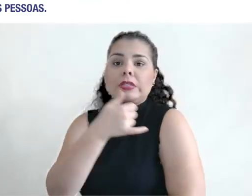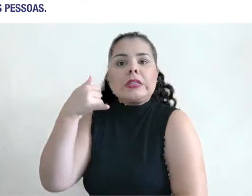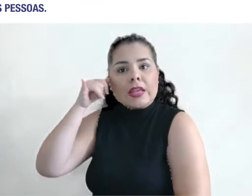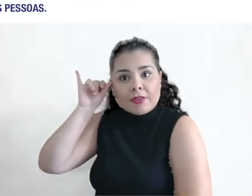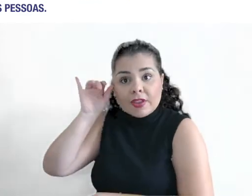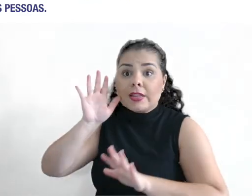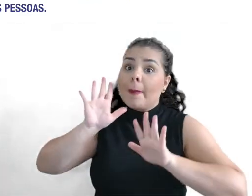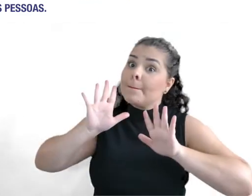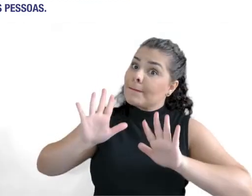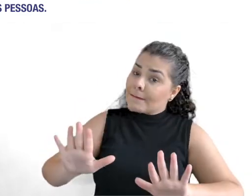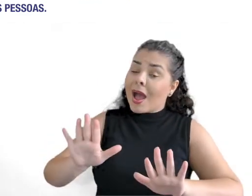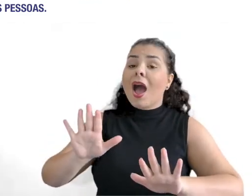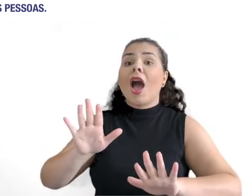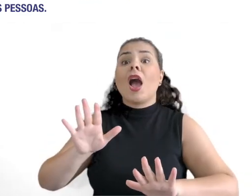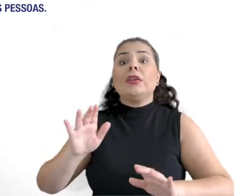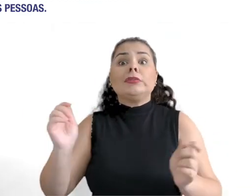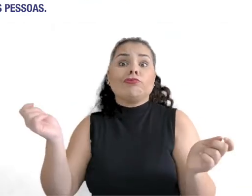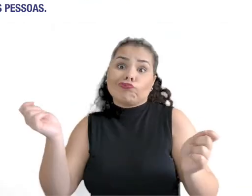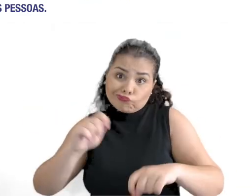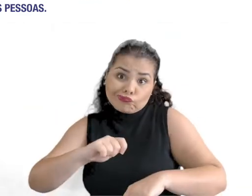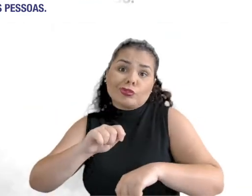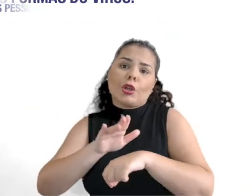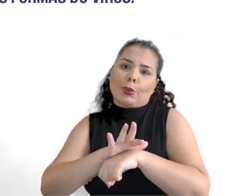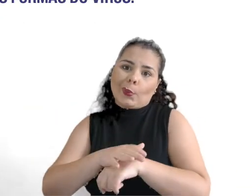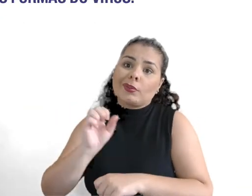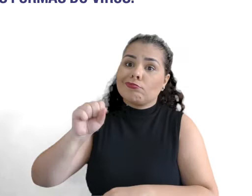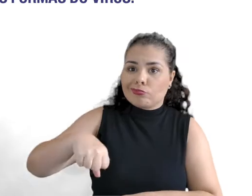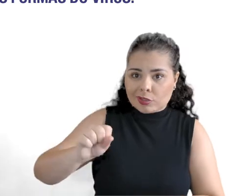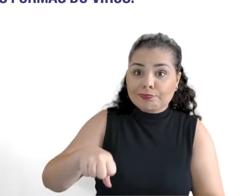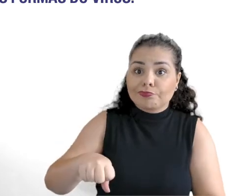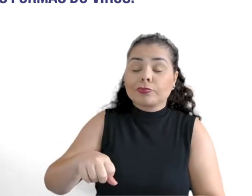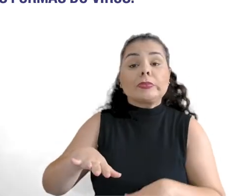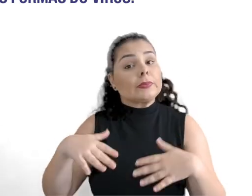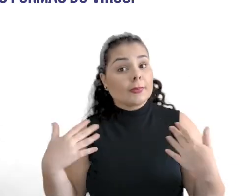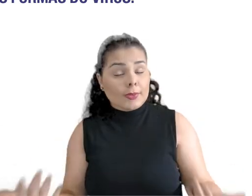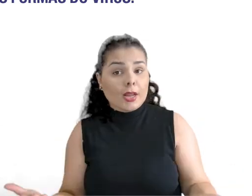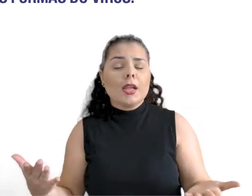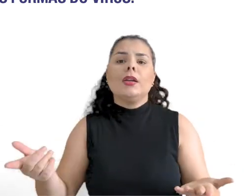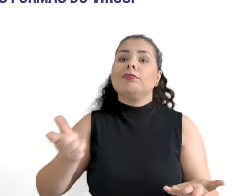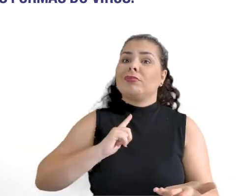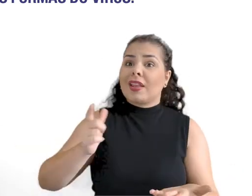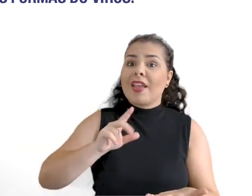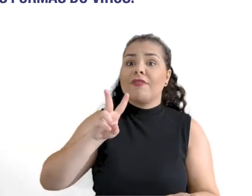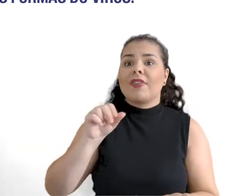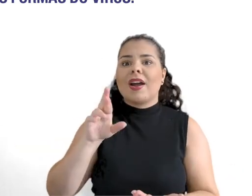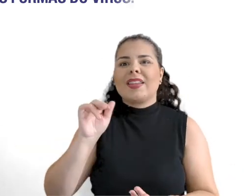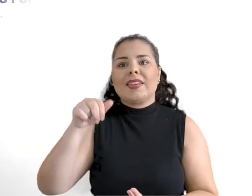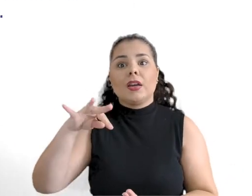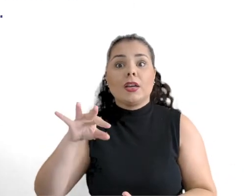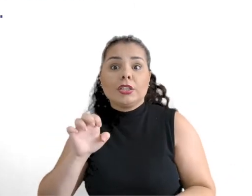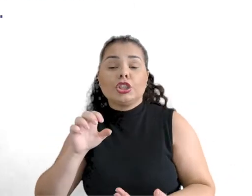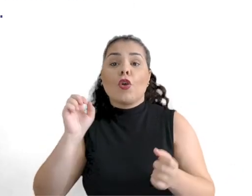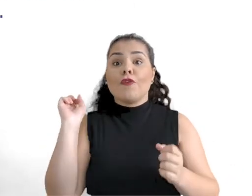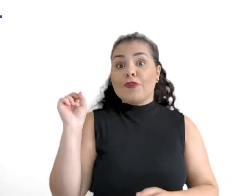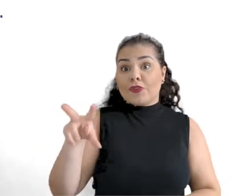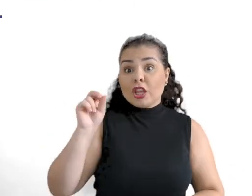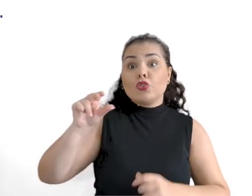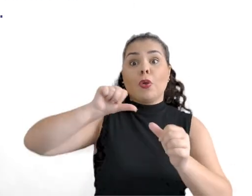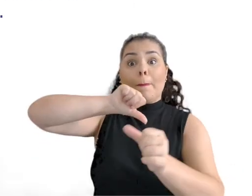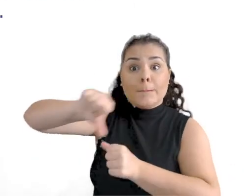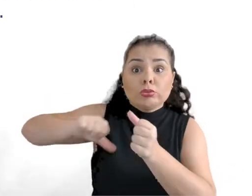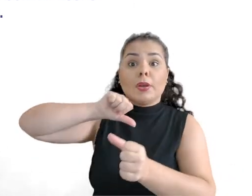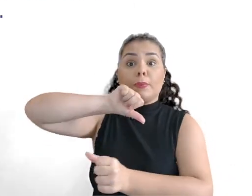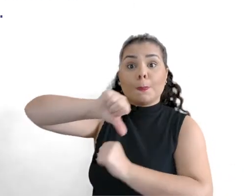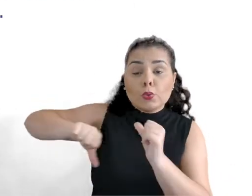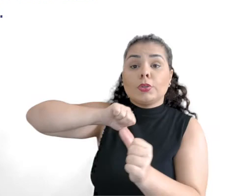você ainda pode entrar em contato com o novo coronavírus e passar para outras pessoas. Além disso, existem as variantes, que são novas formas do vírus. O vírus muda o tempo